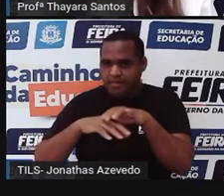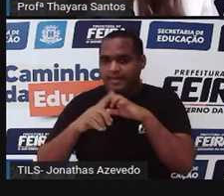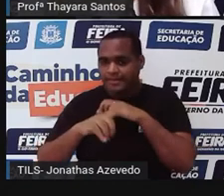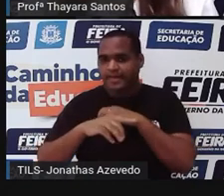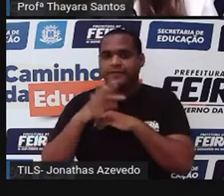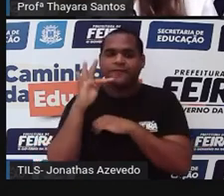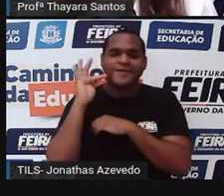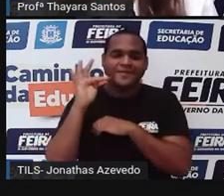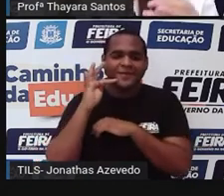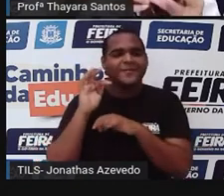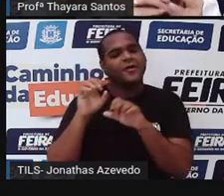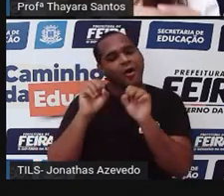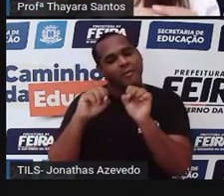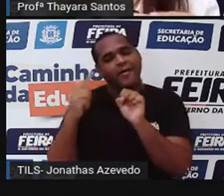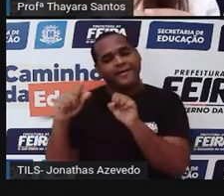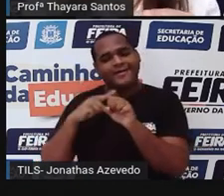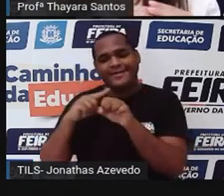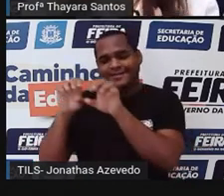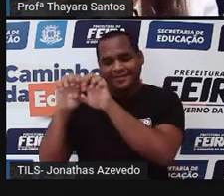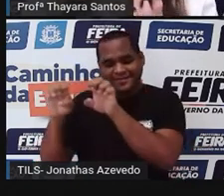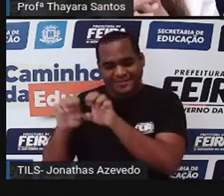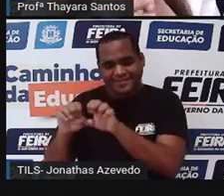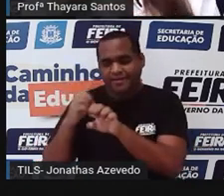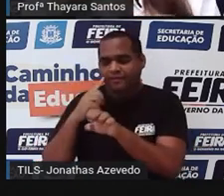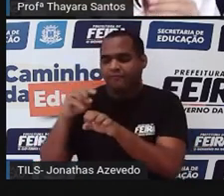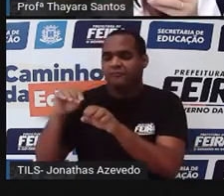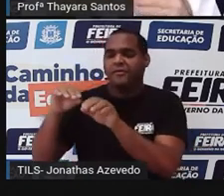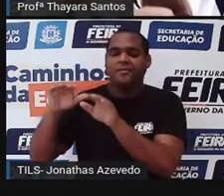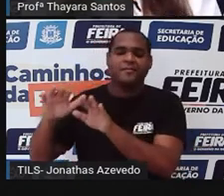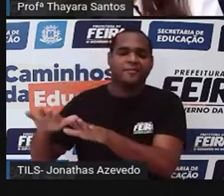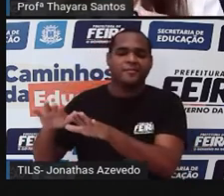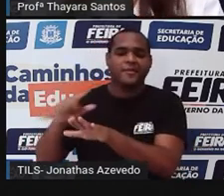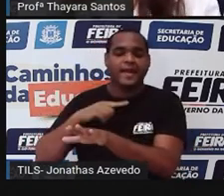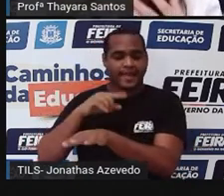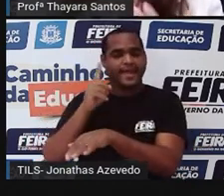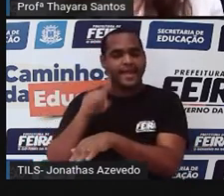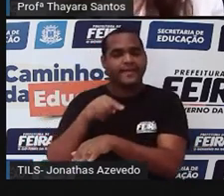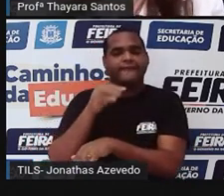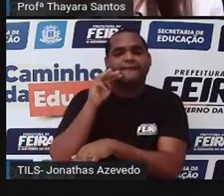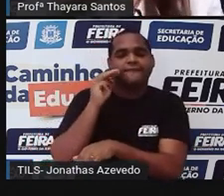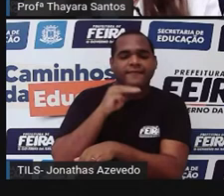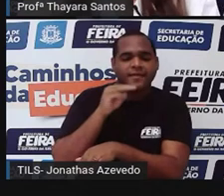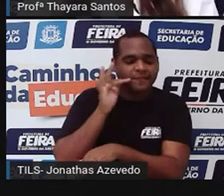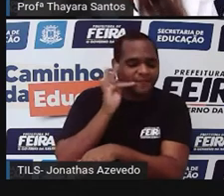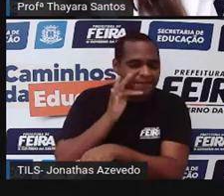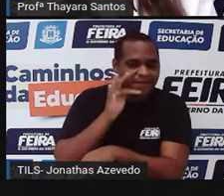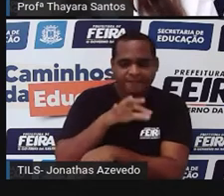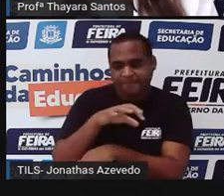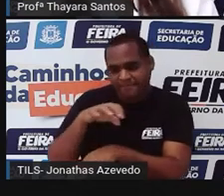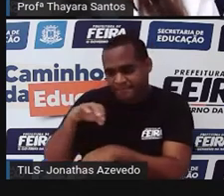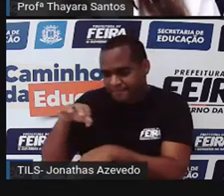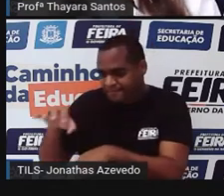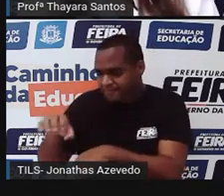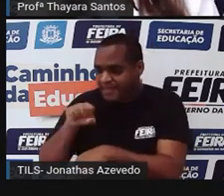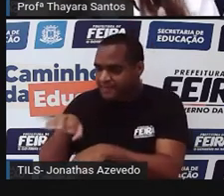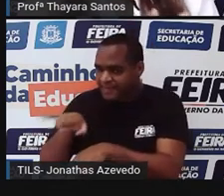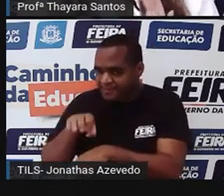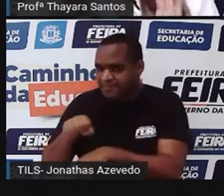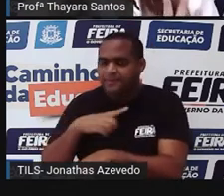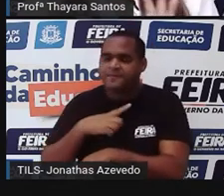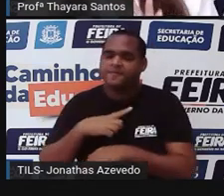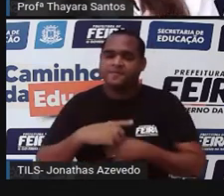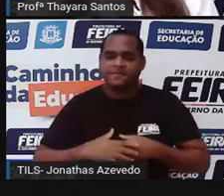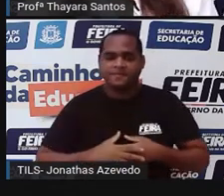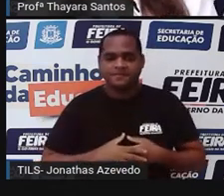da fêmea, ou ele pode deixar uma estruturazinha ali, uma espermateca para que fêmea venha e pegue esses espermatozoides. E uma